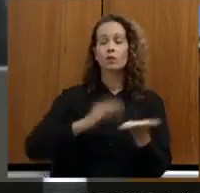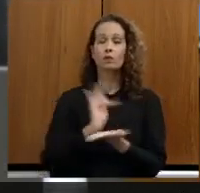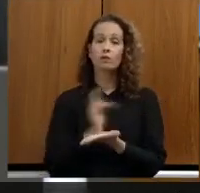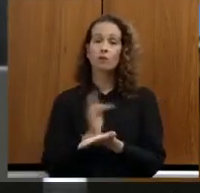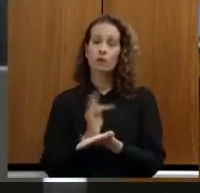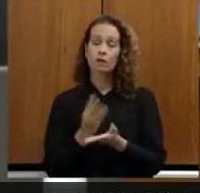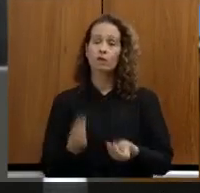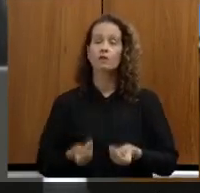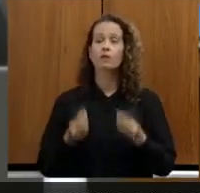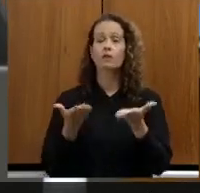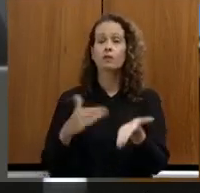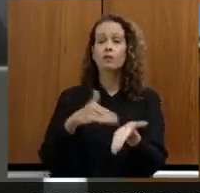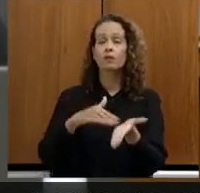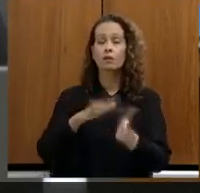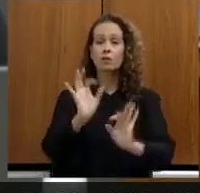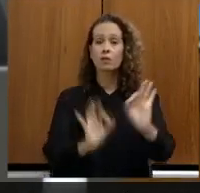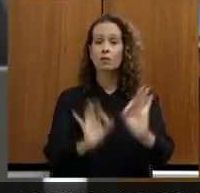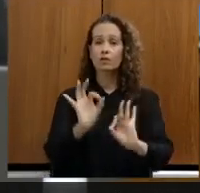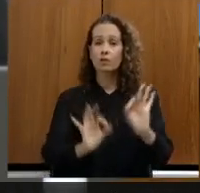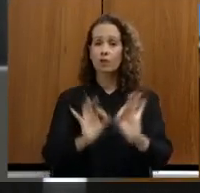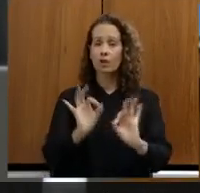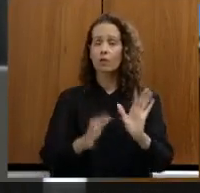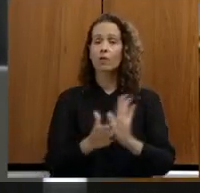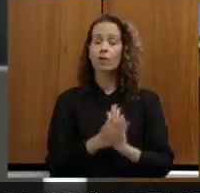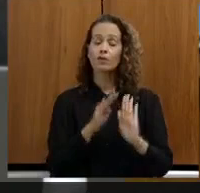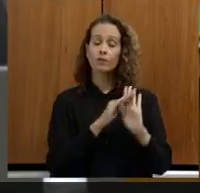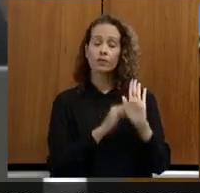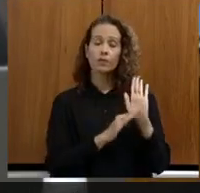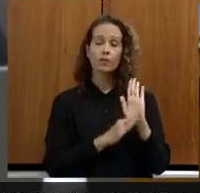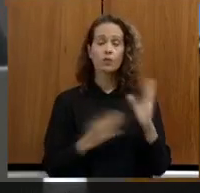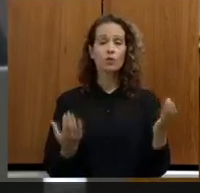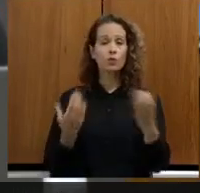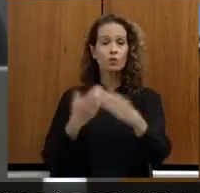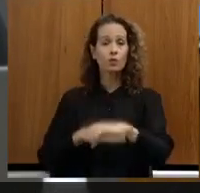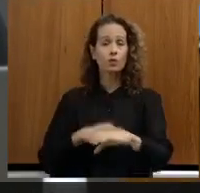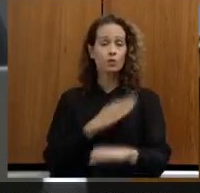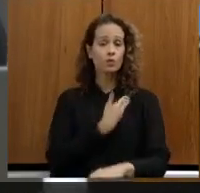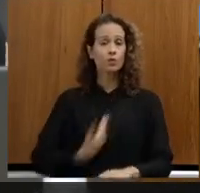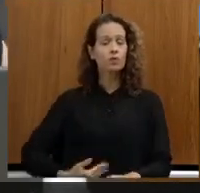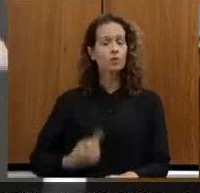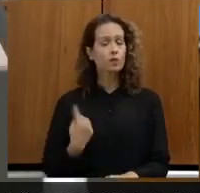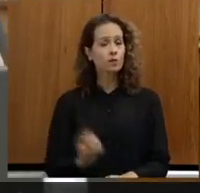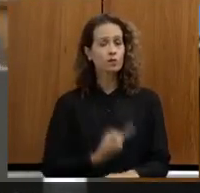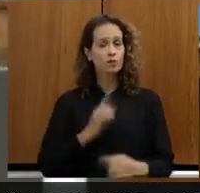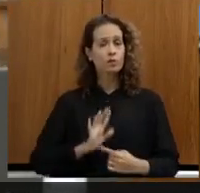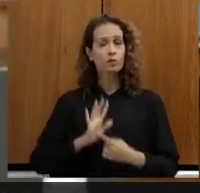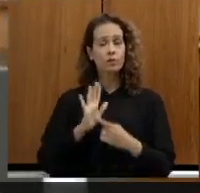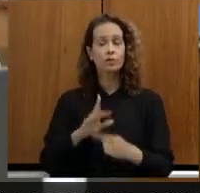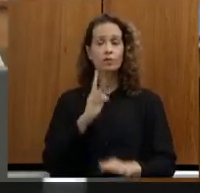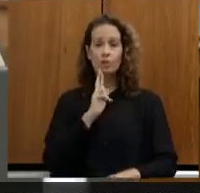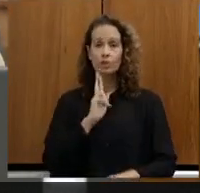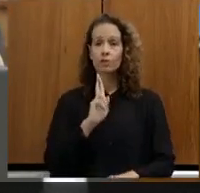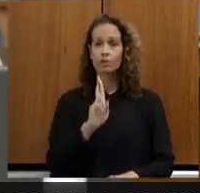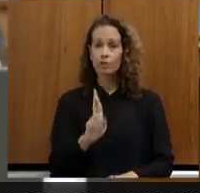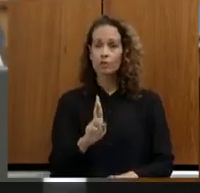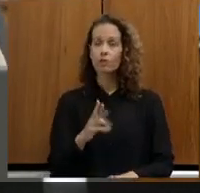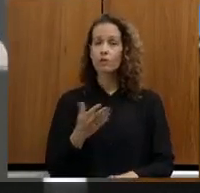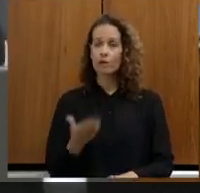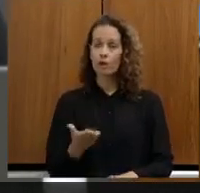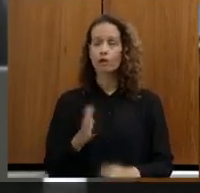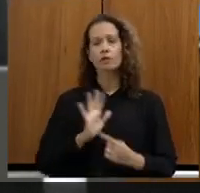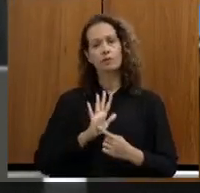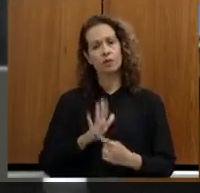encaminhada à Secretaria de Planejamento completo de concurso público para que a gente possa potencializar os resultados ora aqui